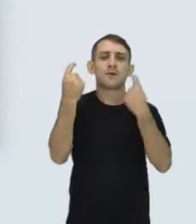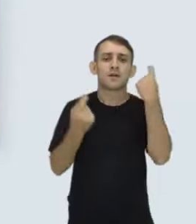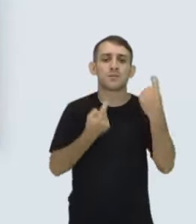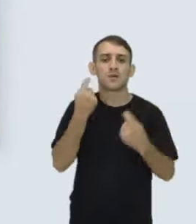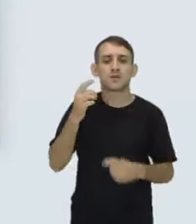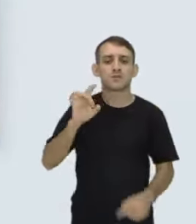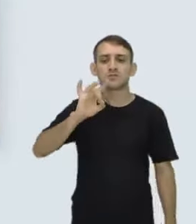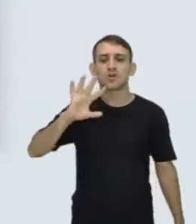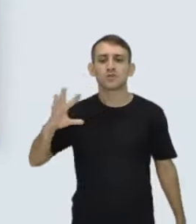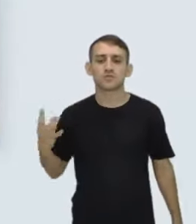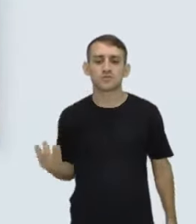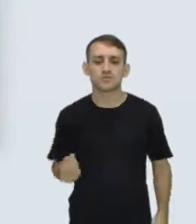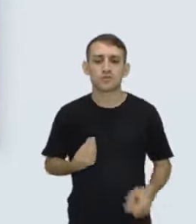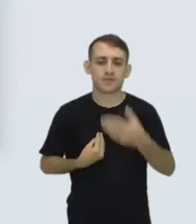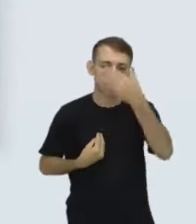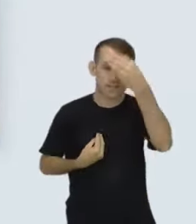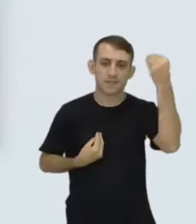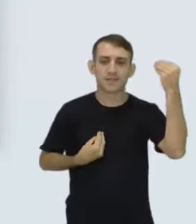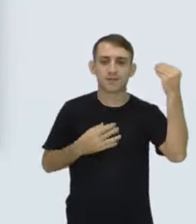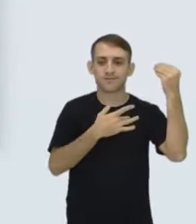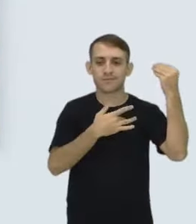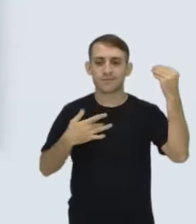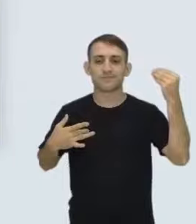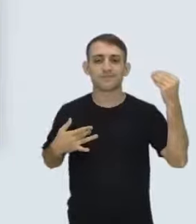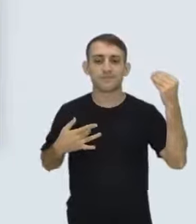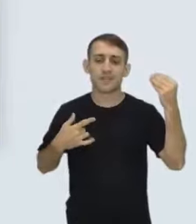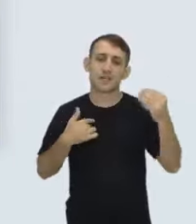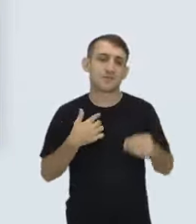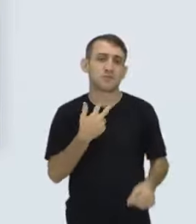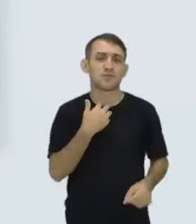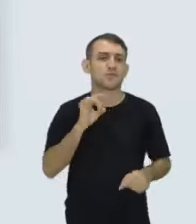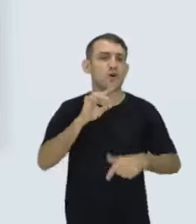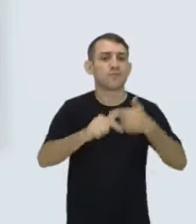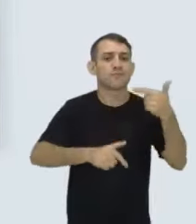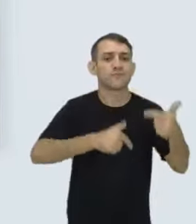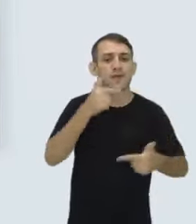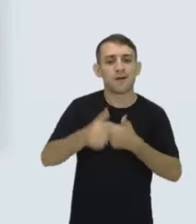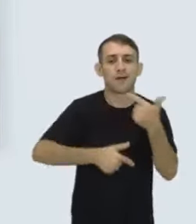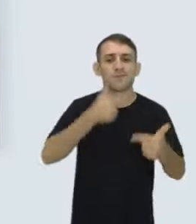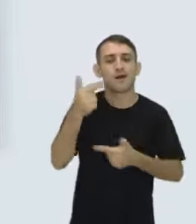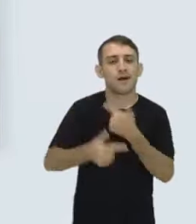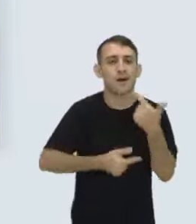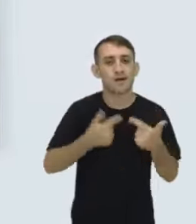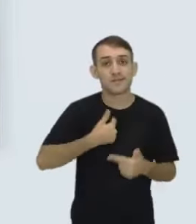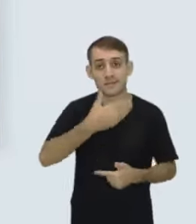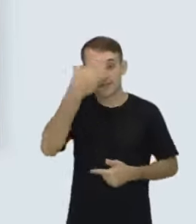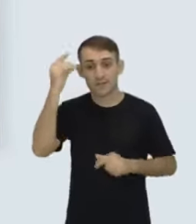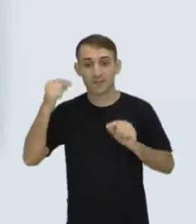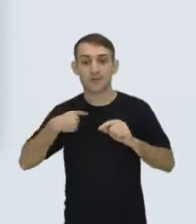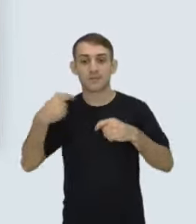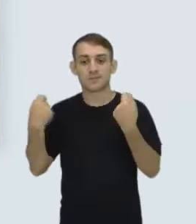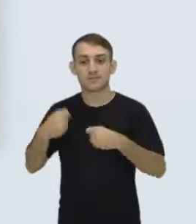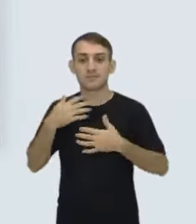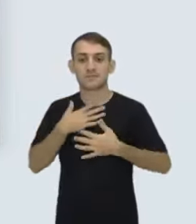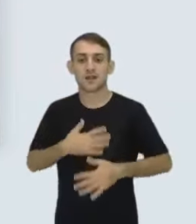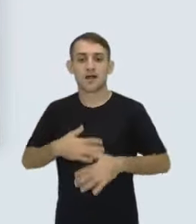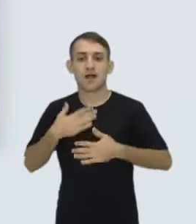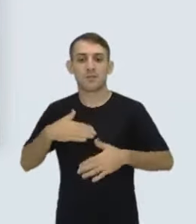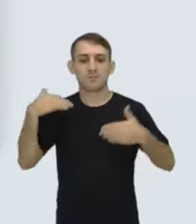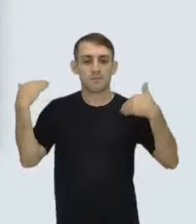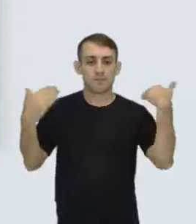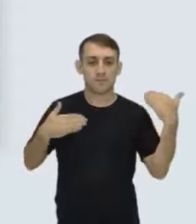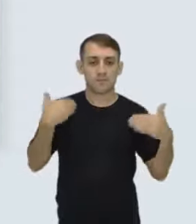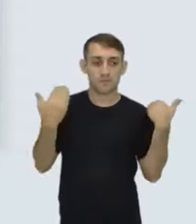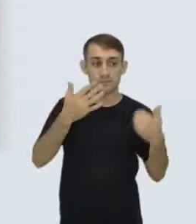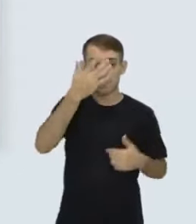o meu espiritual e esquecer da minha saúde física. Eu não posso trabalhar, trabalhar, trabalhar e esquecer que eu preciso de lazer, de descanso. E uma